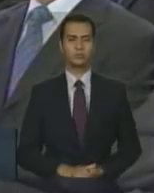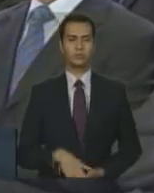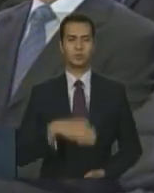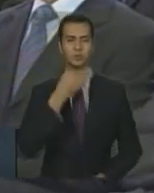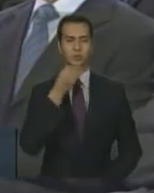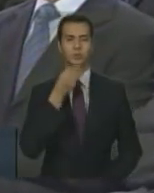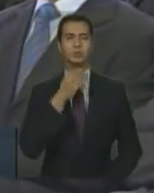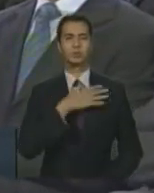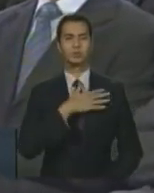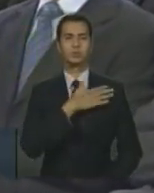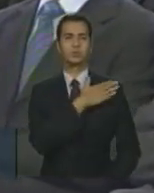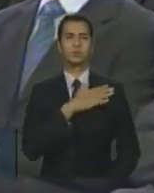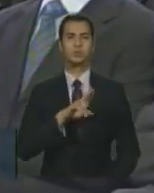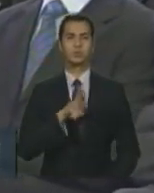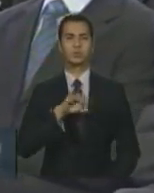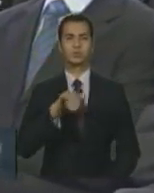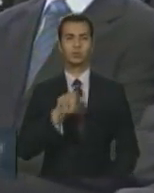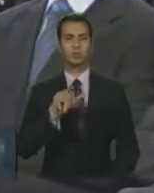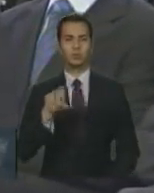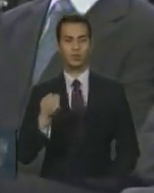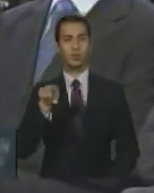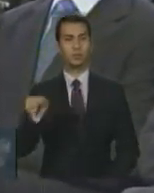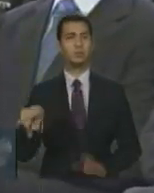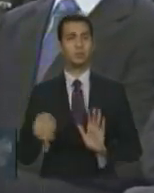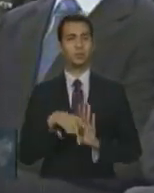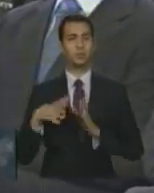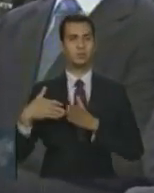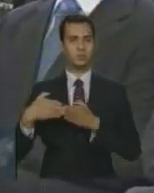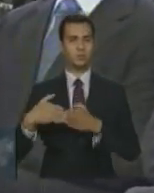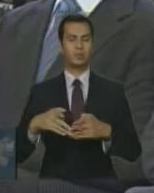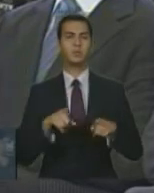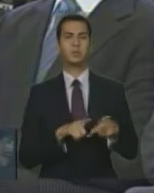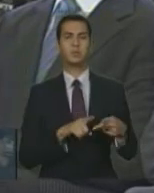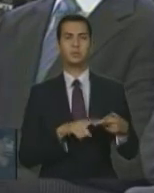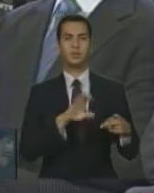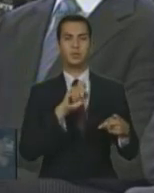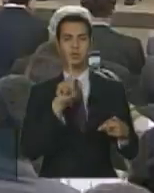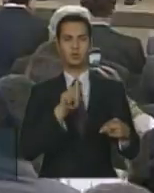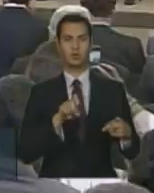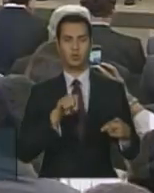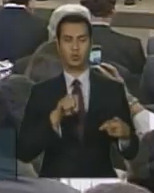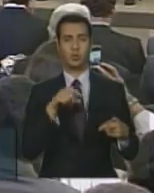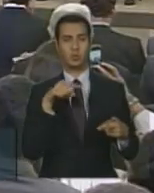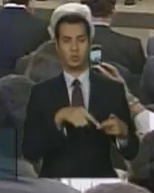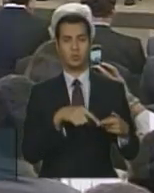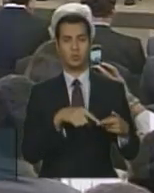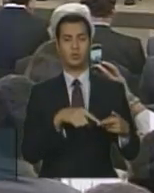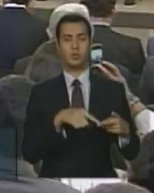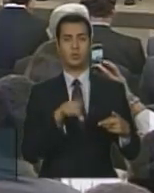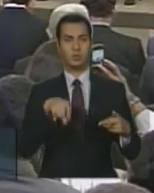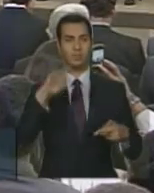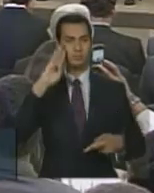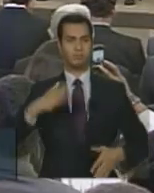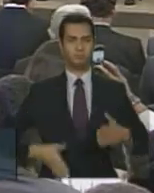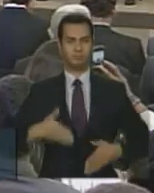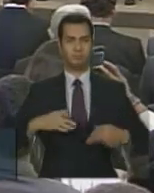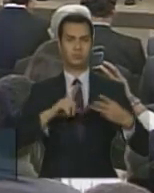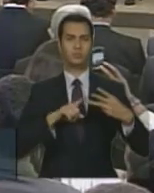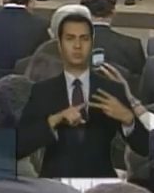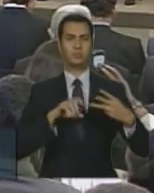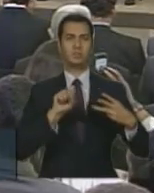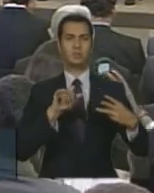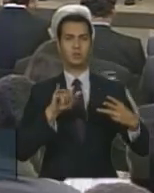Soares de Moura Neto da Marinha Enzo Martins Pére do Exército Junit